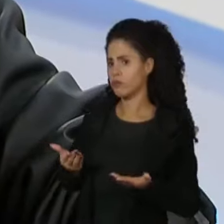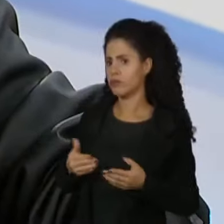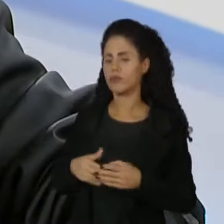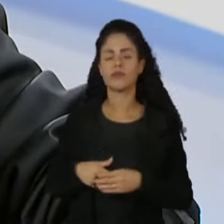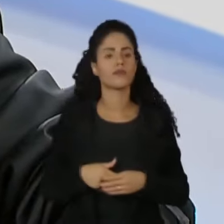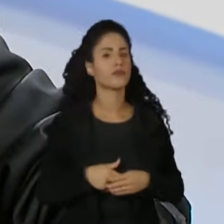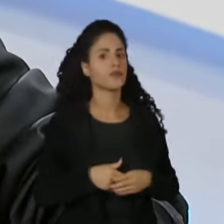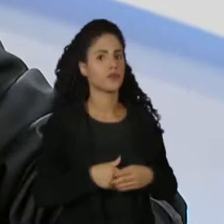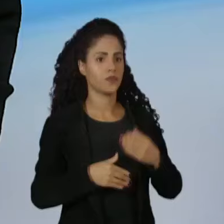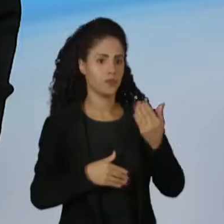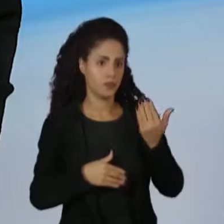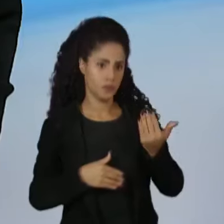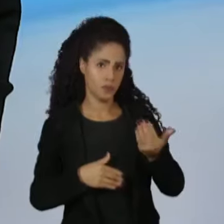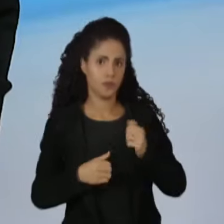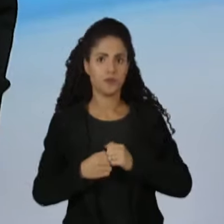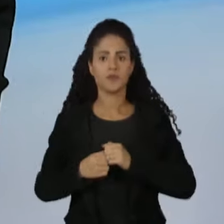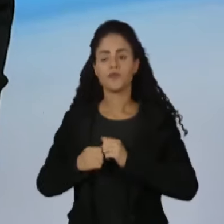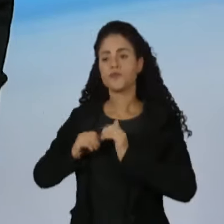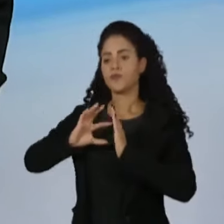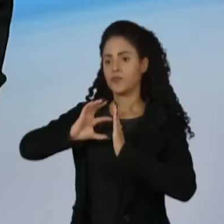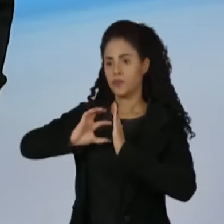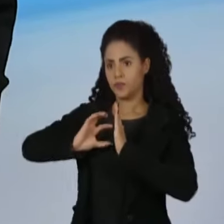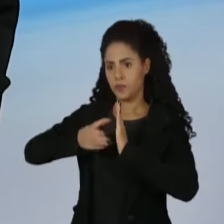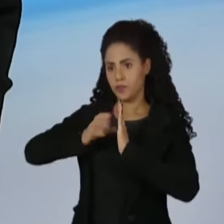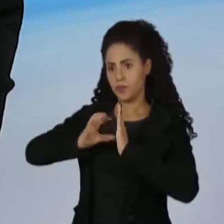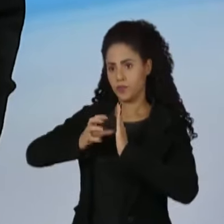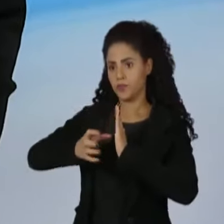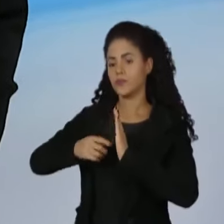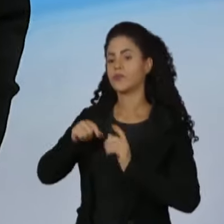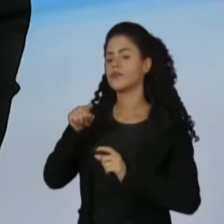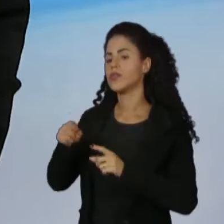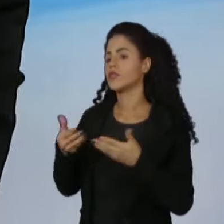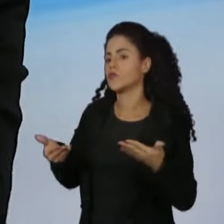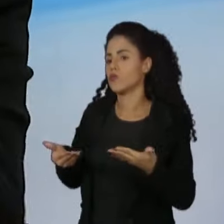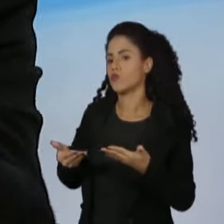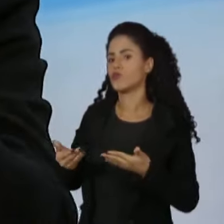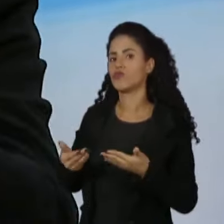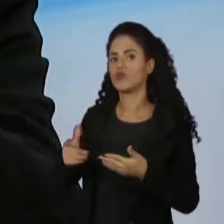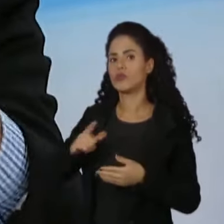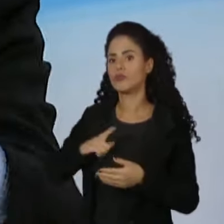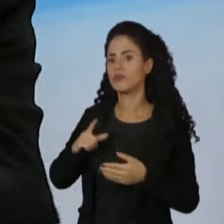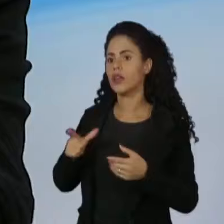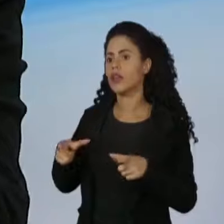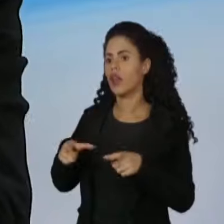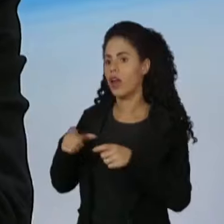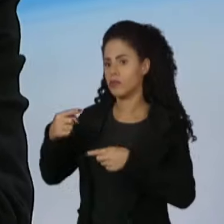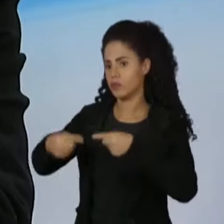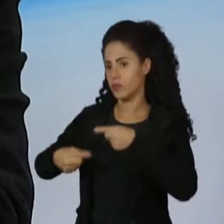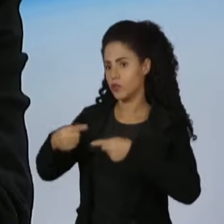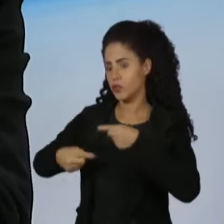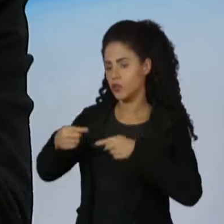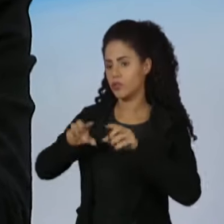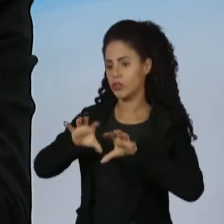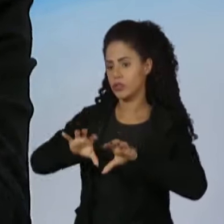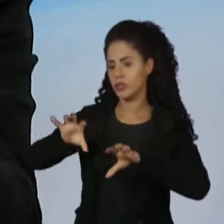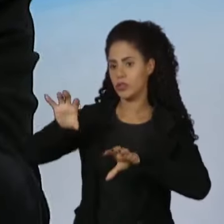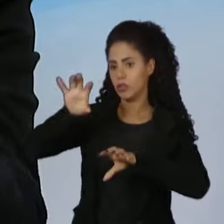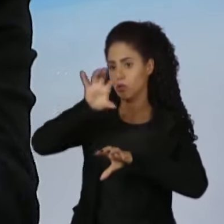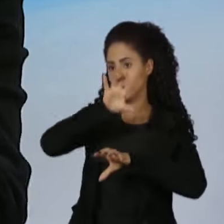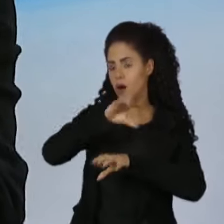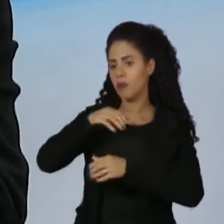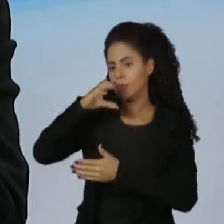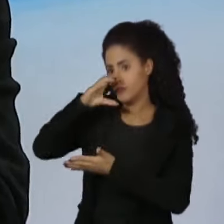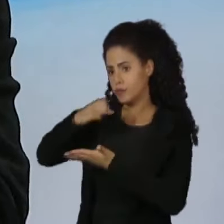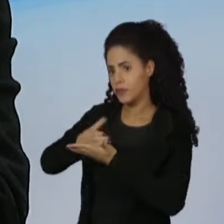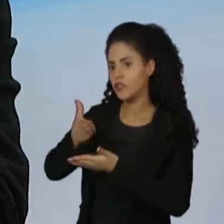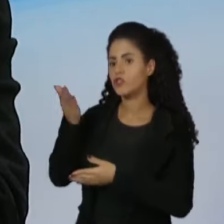Candidato, o senhor está num partido que hoje não tem, não ocupa nenhum grande posto dentro da política estadual, embora já